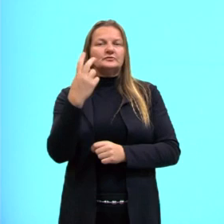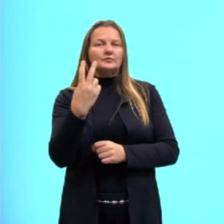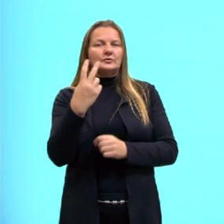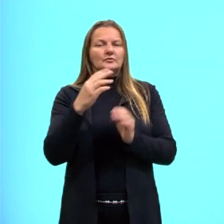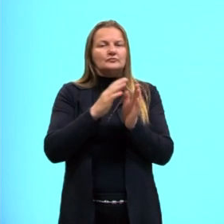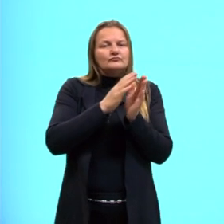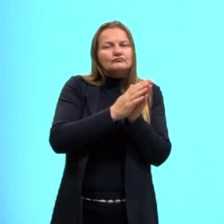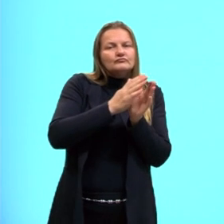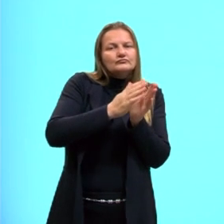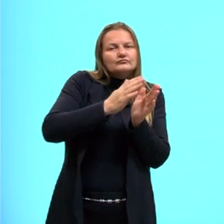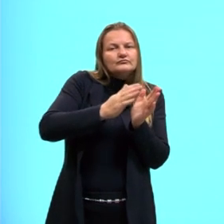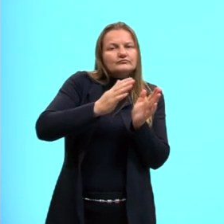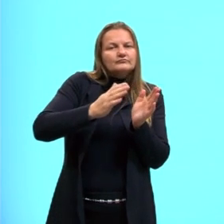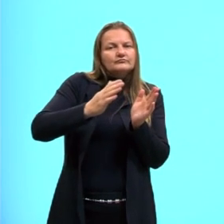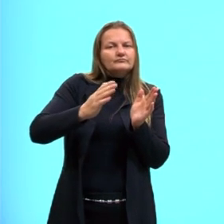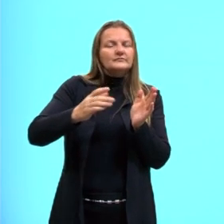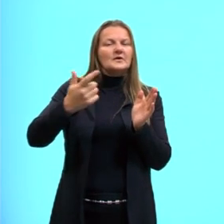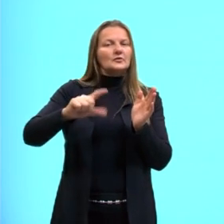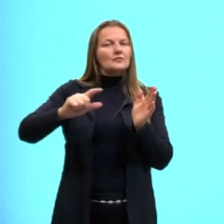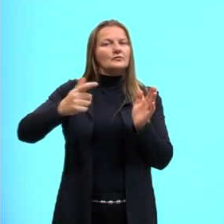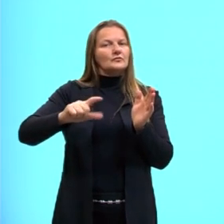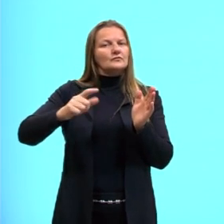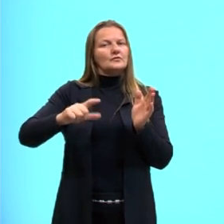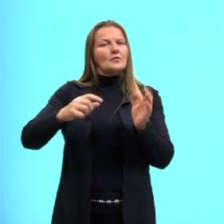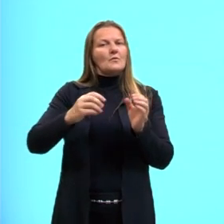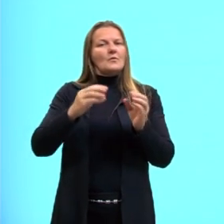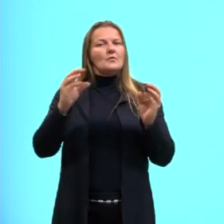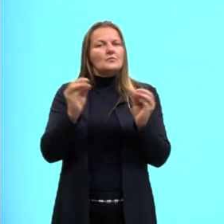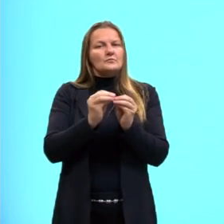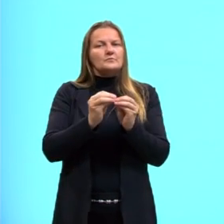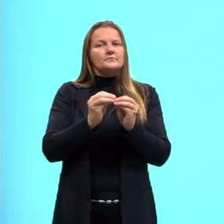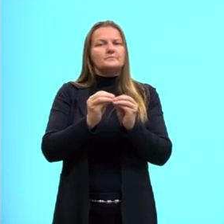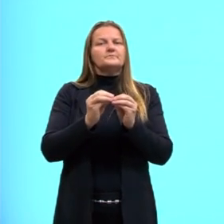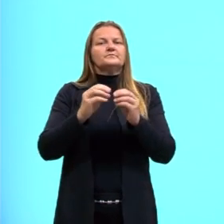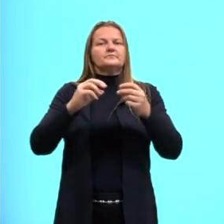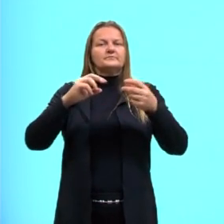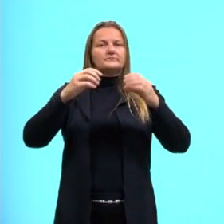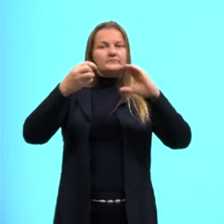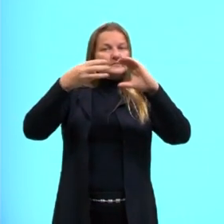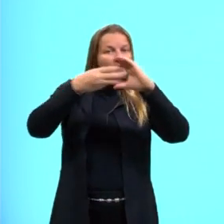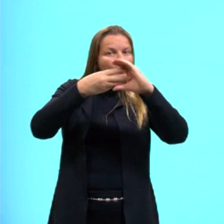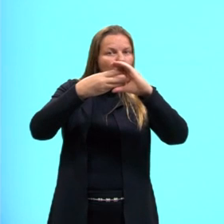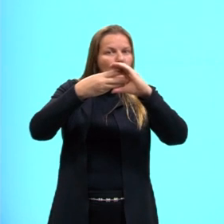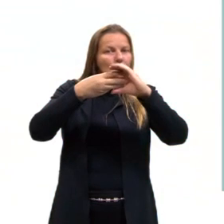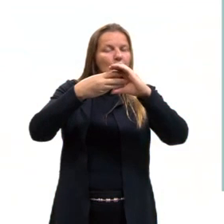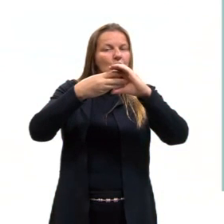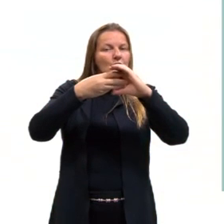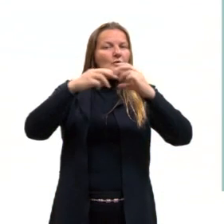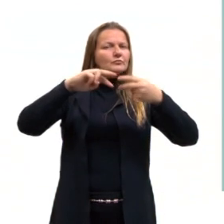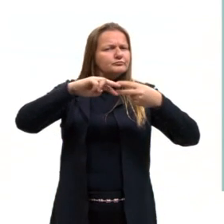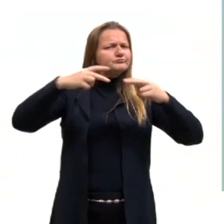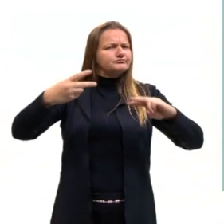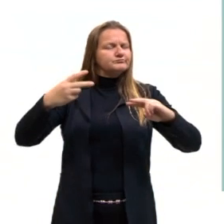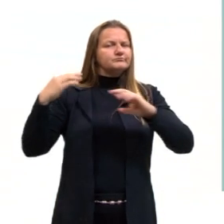acontecer tudo de novo e mais a condensação da cromatina. Esse é o ciclo celular.